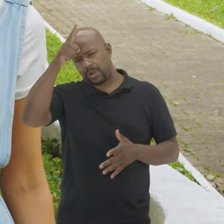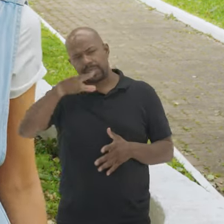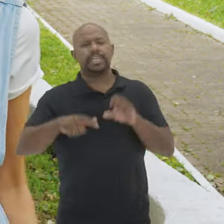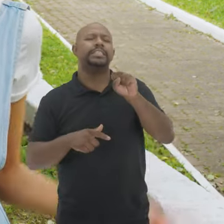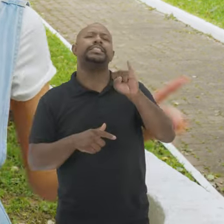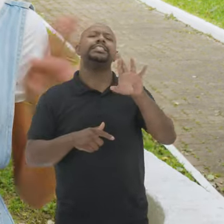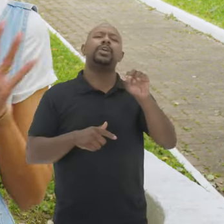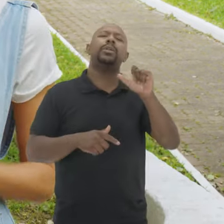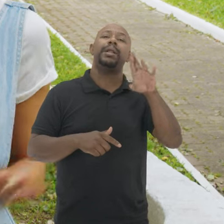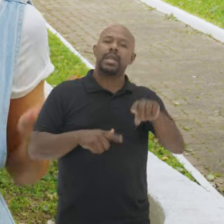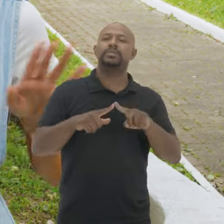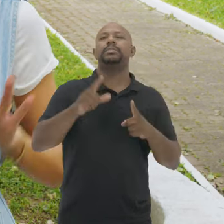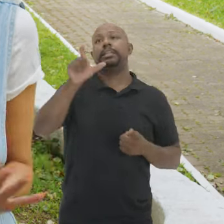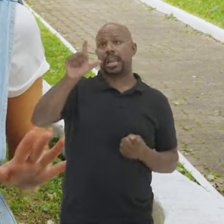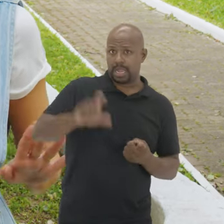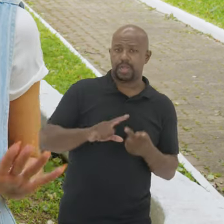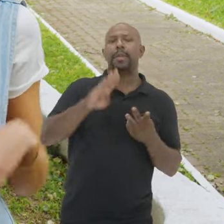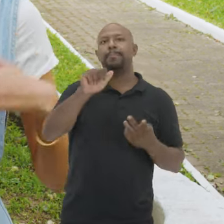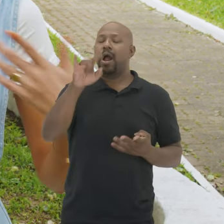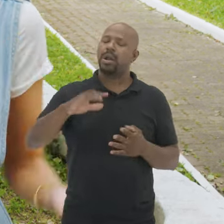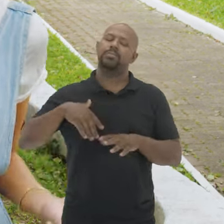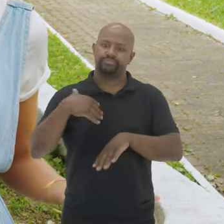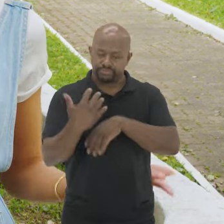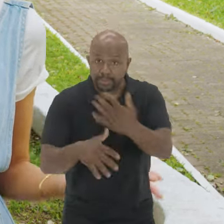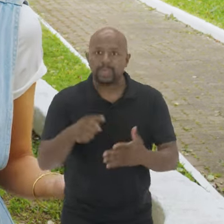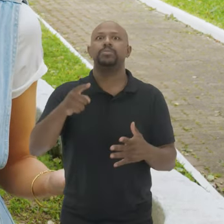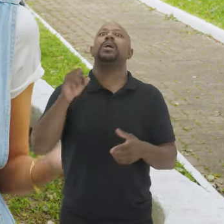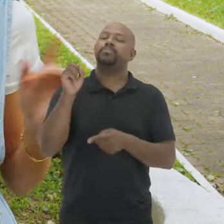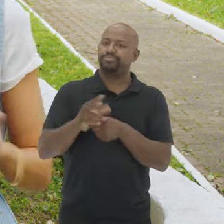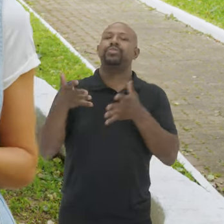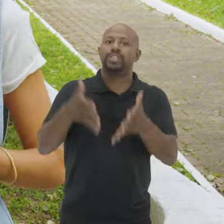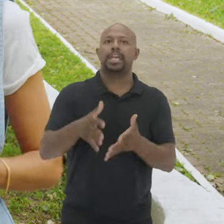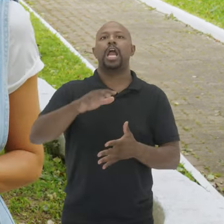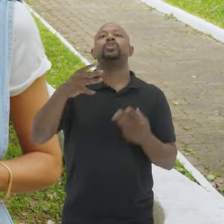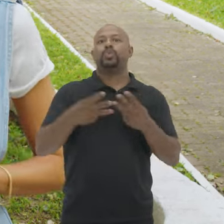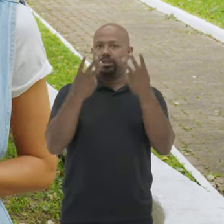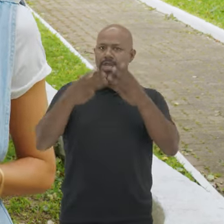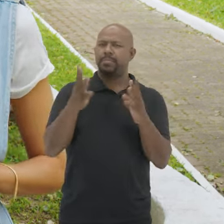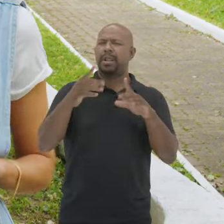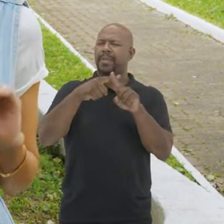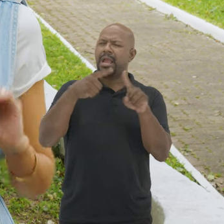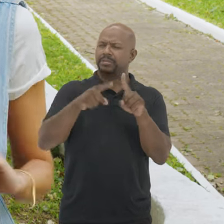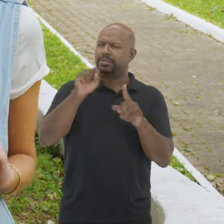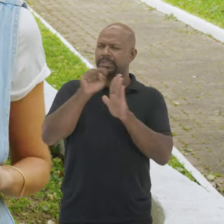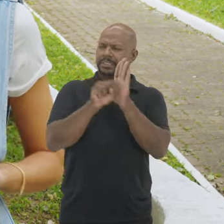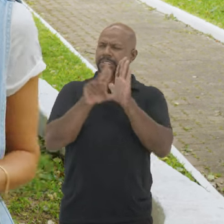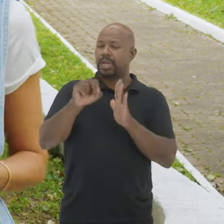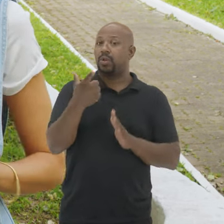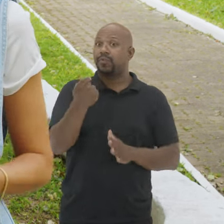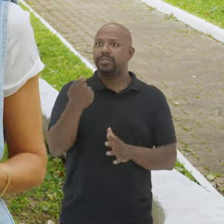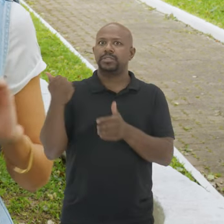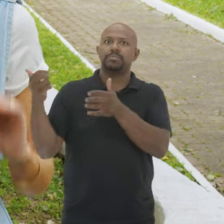sírio-libaneses Seguidos de italianos E belgas Na virada do século É a vez dos judeus E já em meados Do século XX